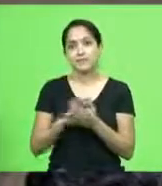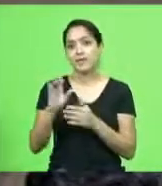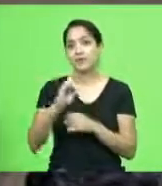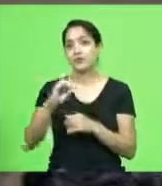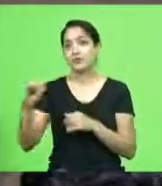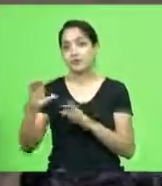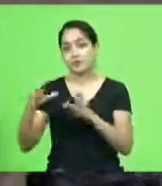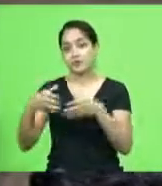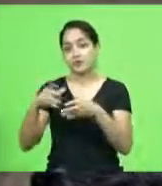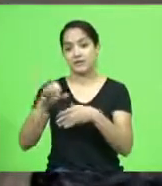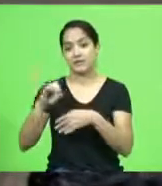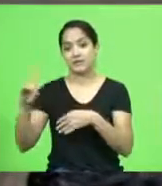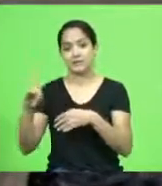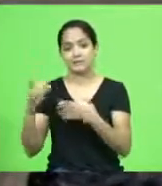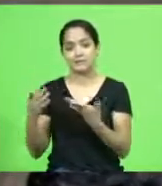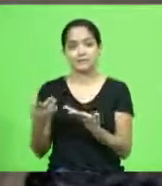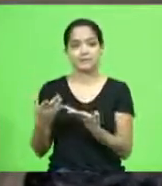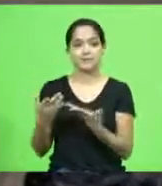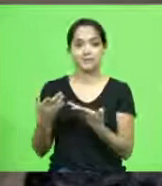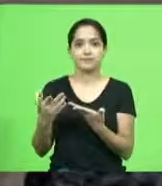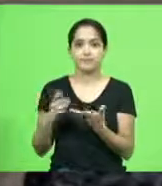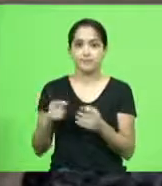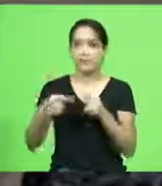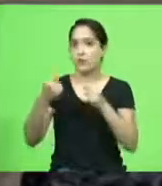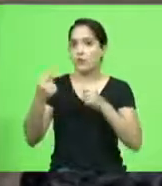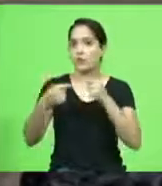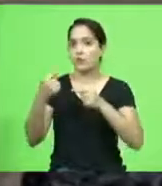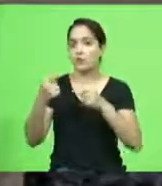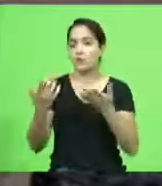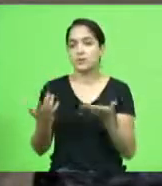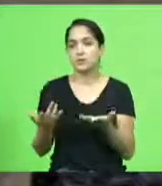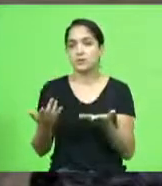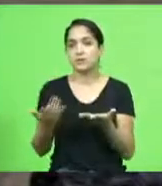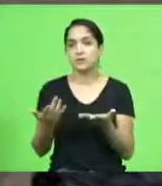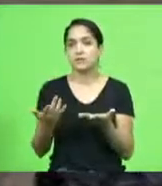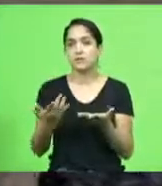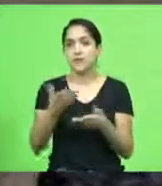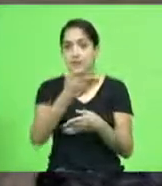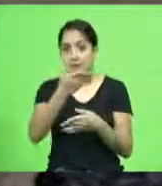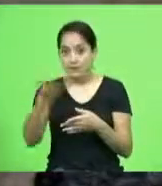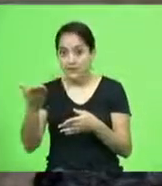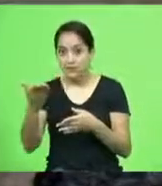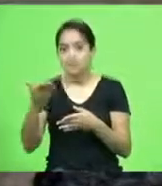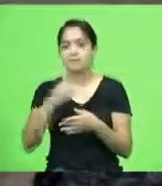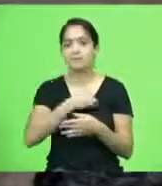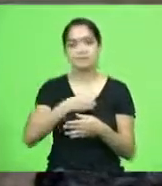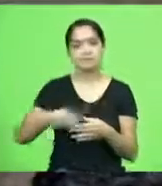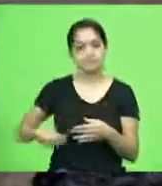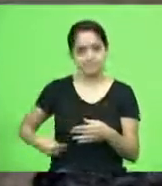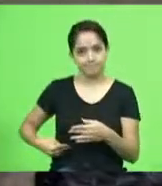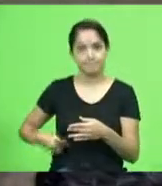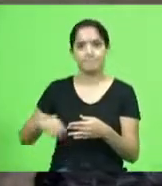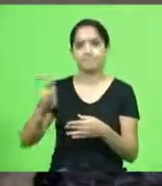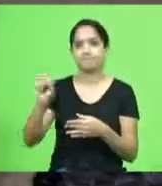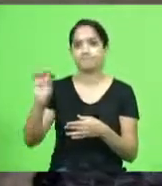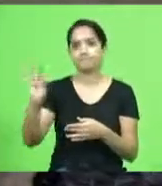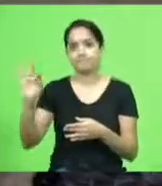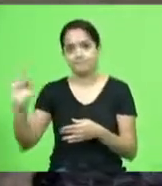desqualificado falar uma coisa dessa é esse tipo de pessoa que é ministro do Supremo Tribunal